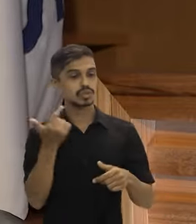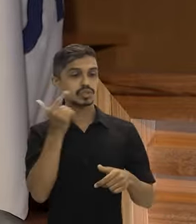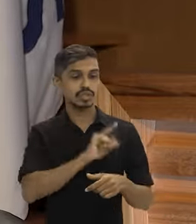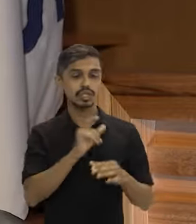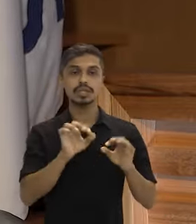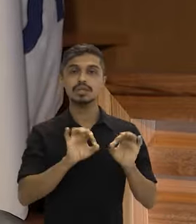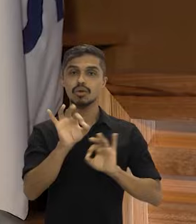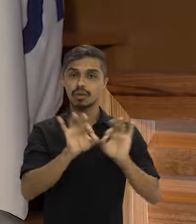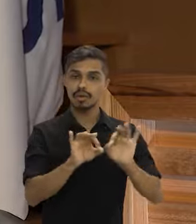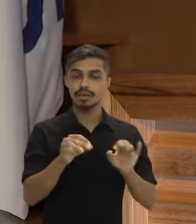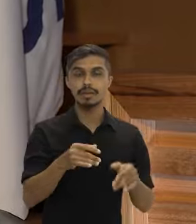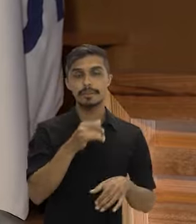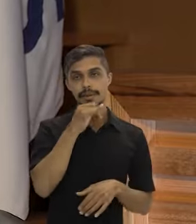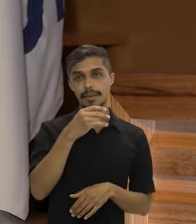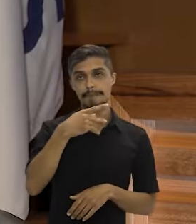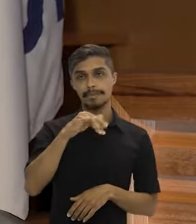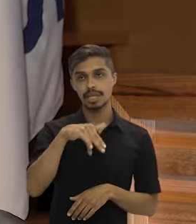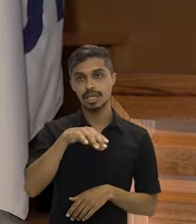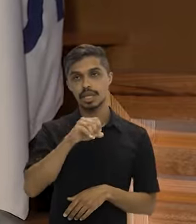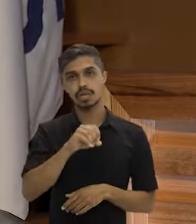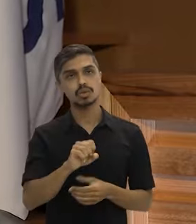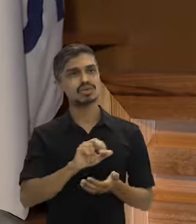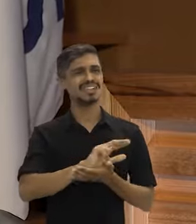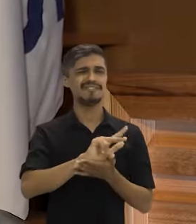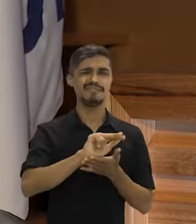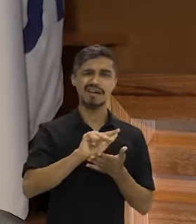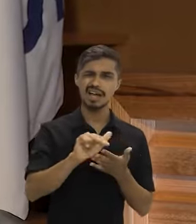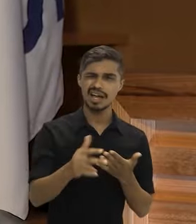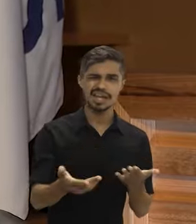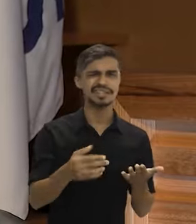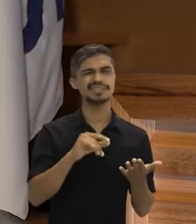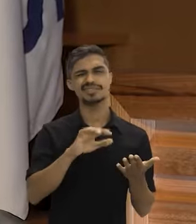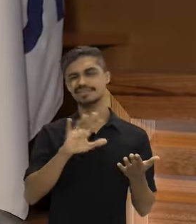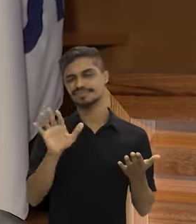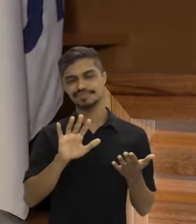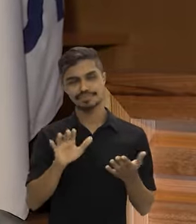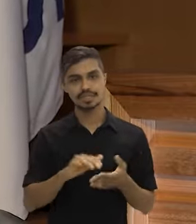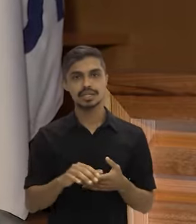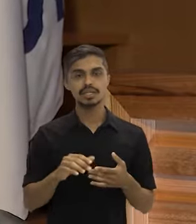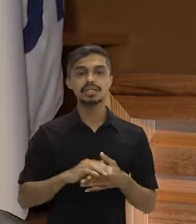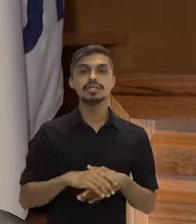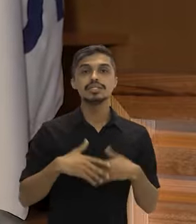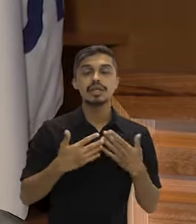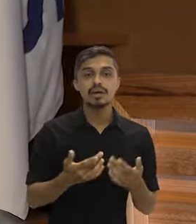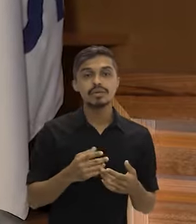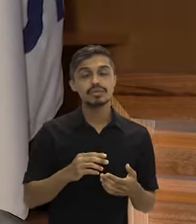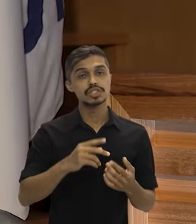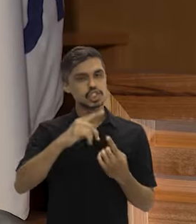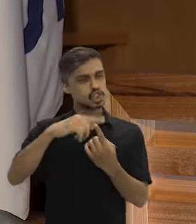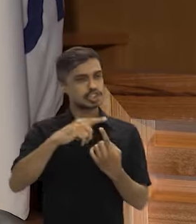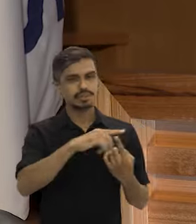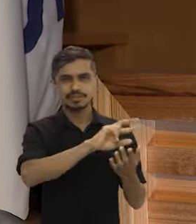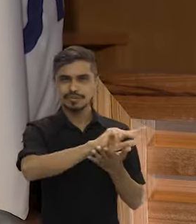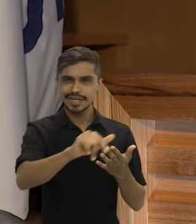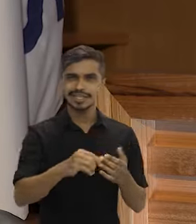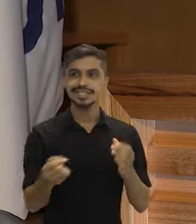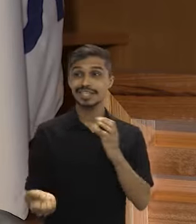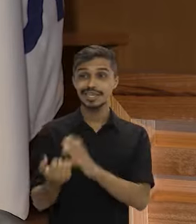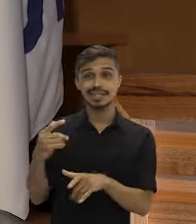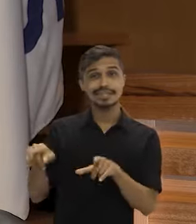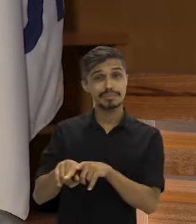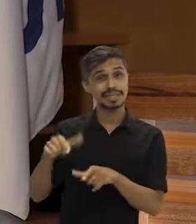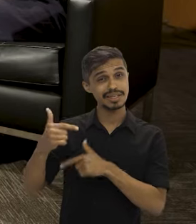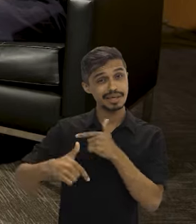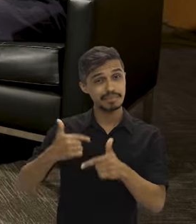só qualquer tipo de floresta, não é pinos, não é floresta nativa, junto com sistemas agroflorestais, com